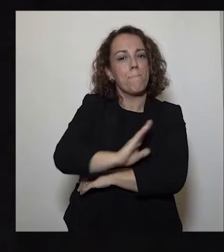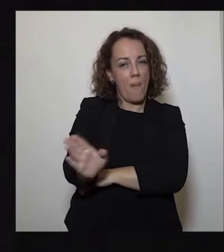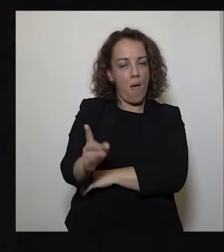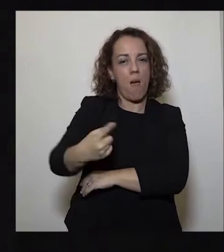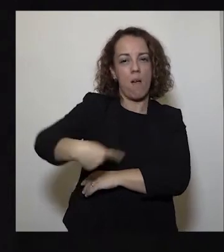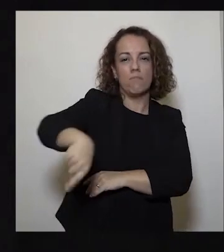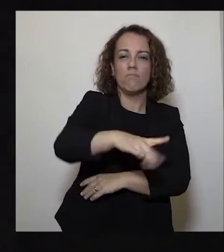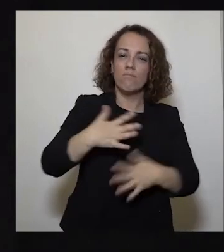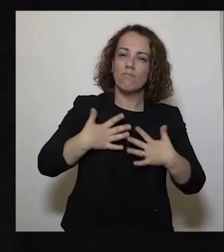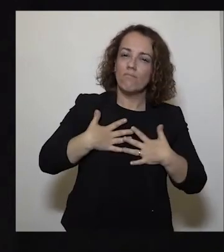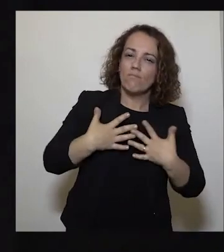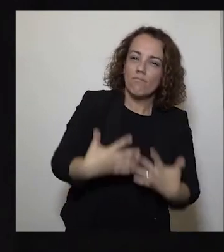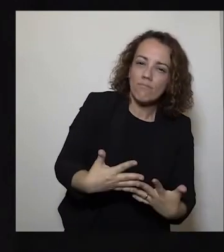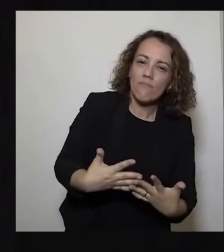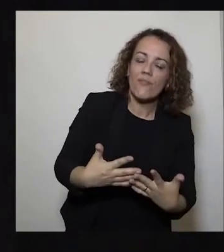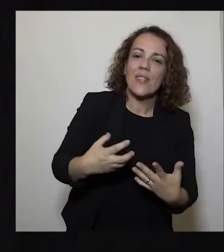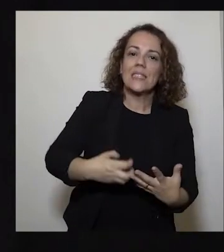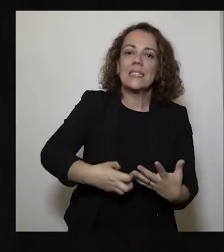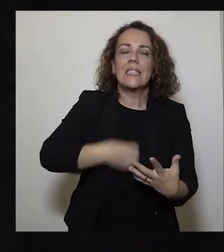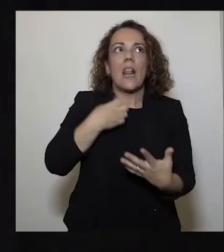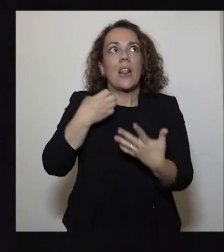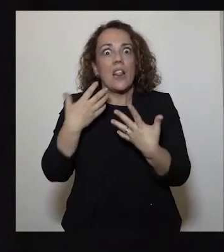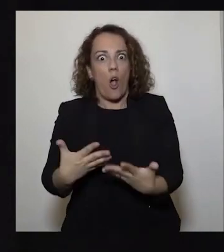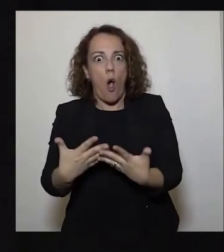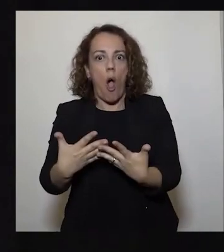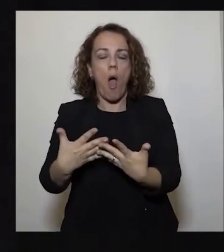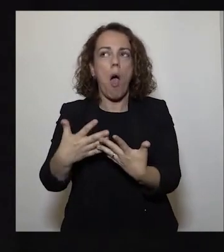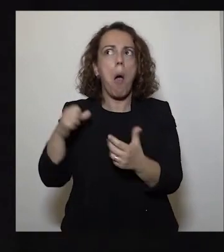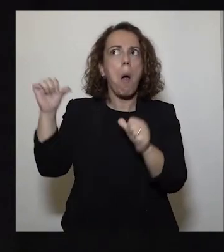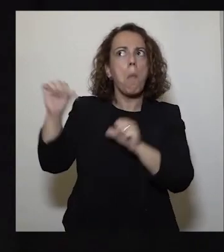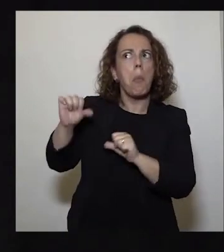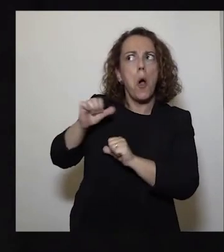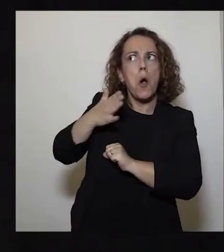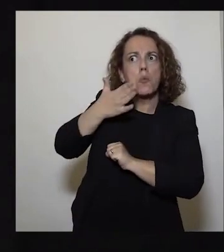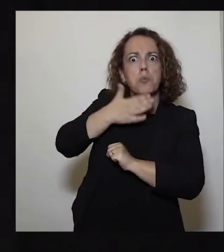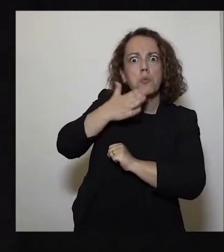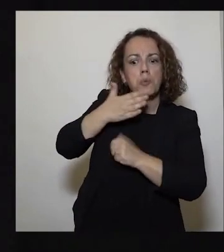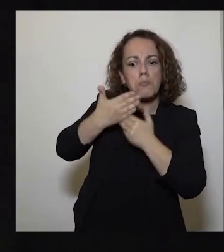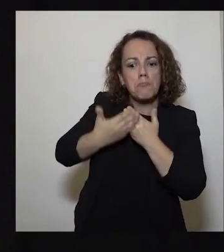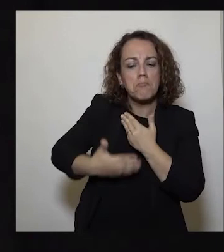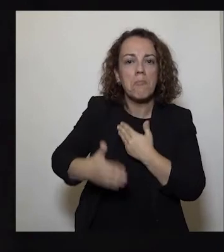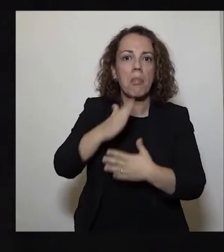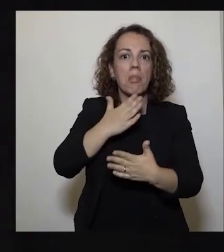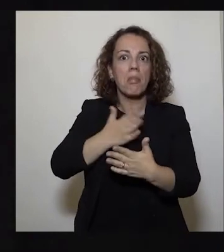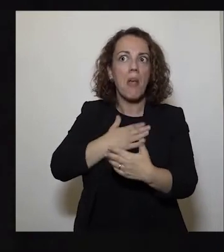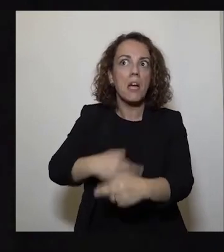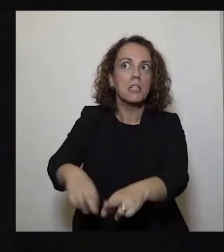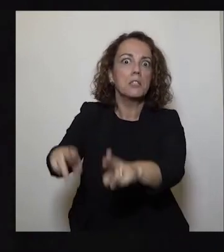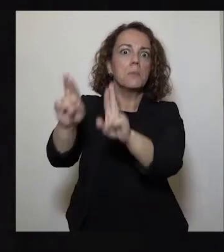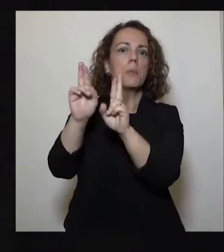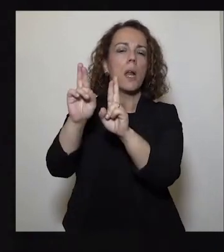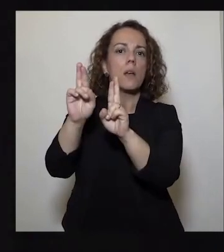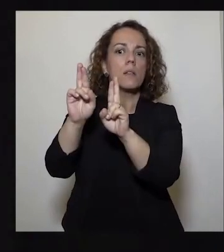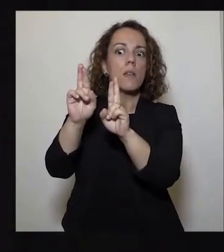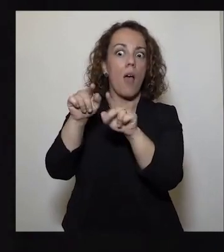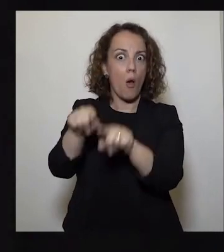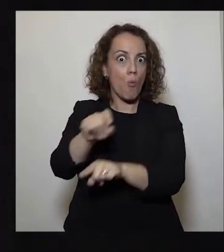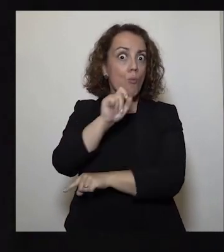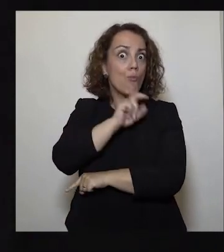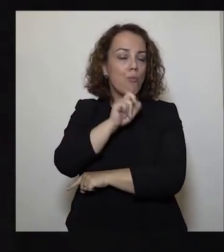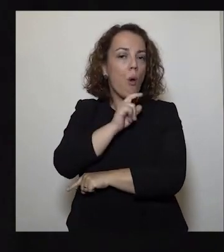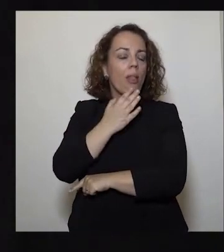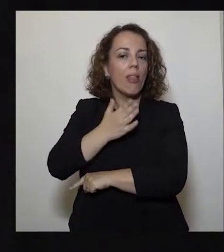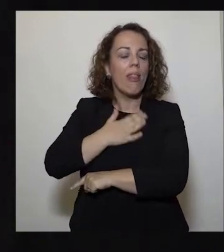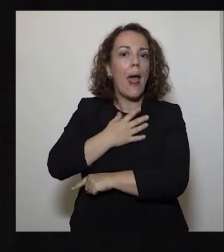cansaço e a sensação de que o pior já passou e que a esperança desponta. E tudo isso convida a